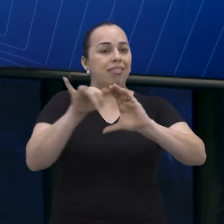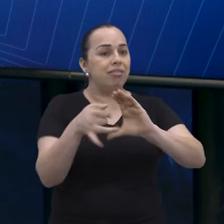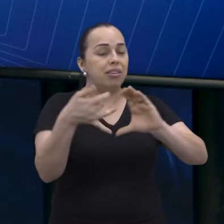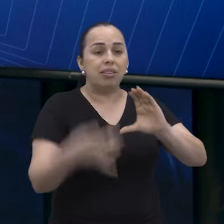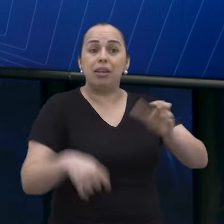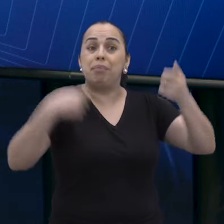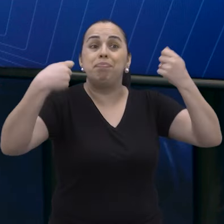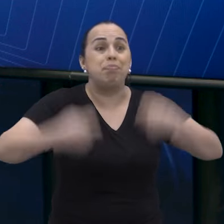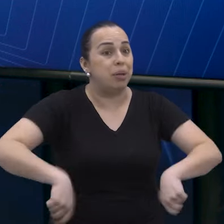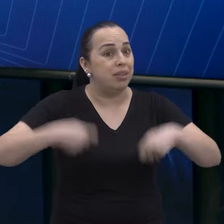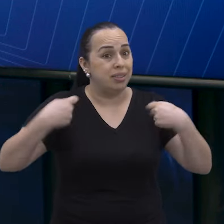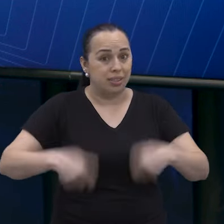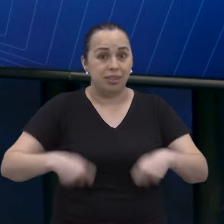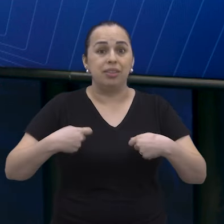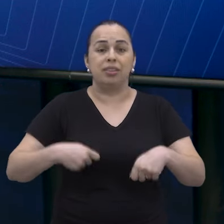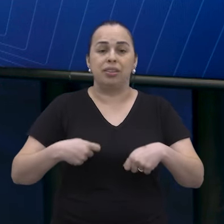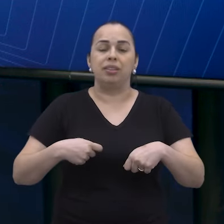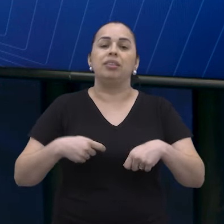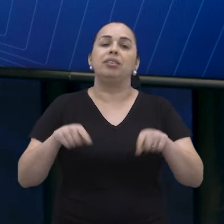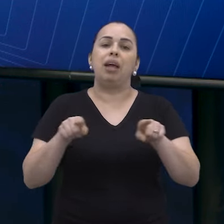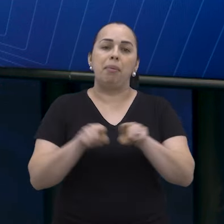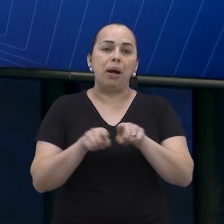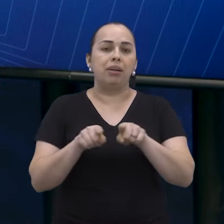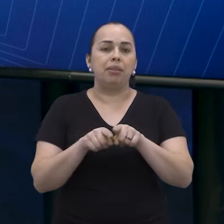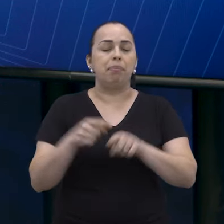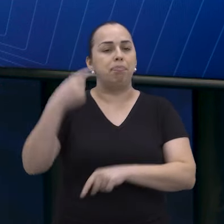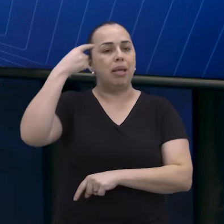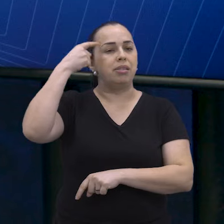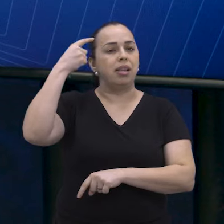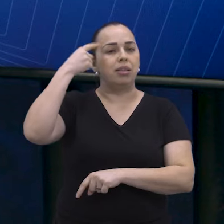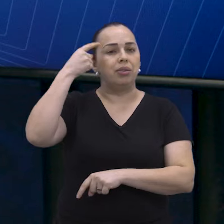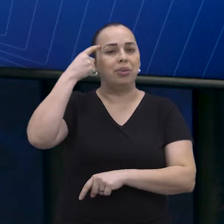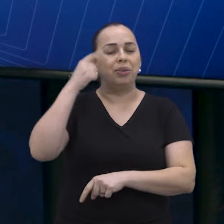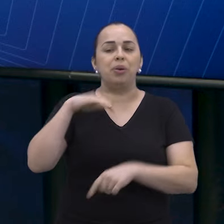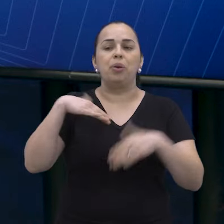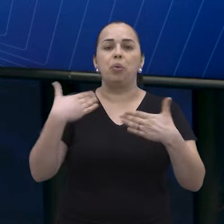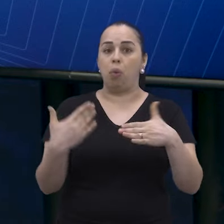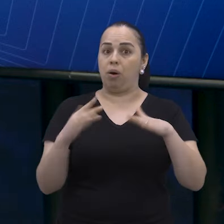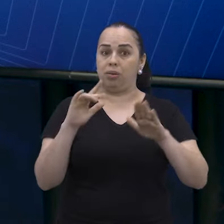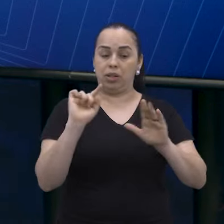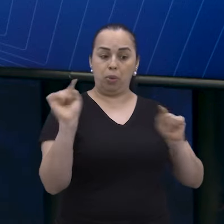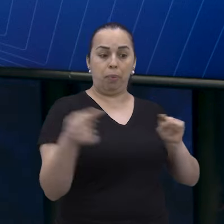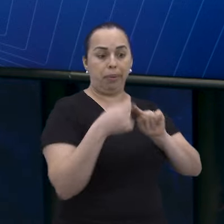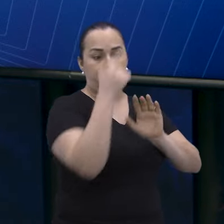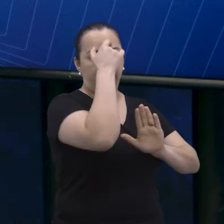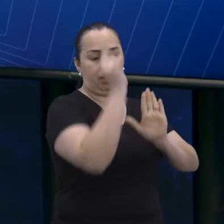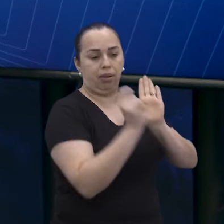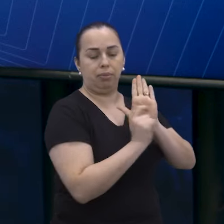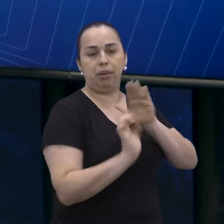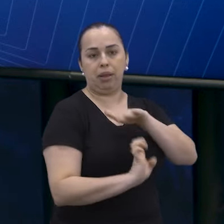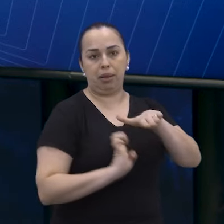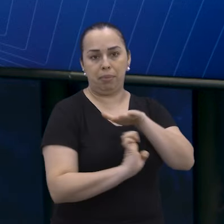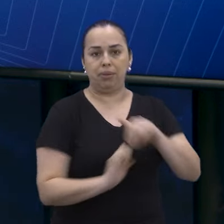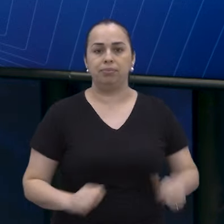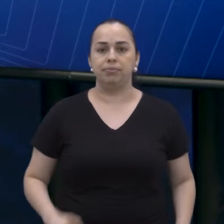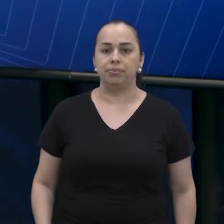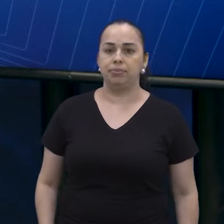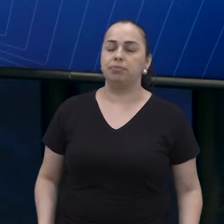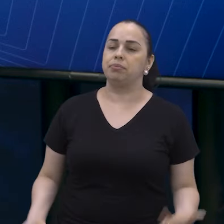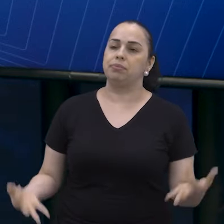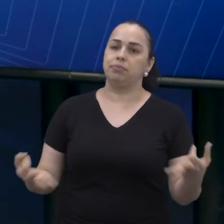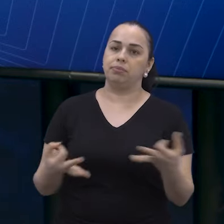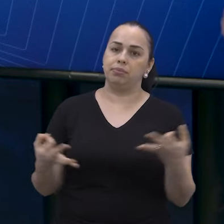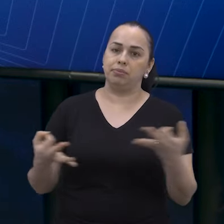chama, elas são cada vez mais necessárias e contraditoriamente, né, pensando a necessidade das inteligências artificiais ou ferramentas